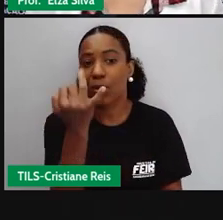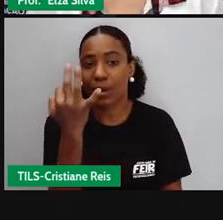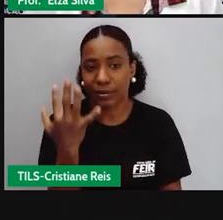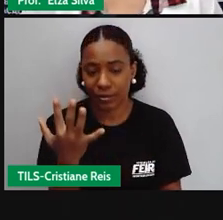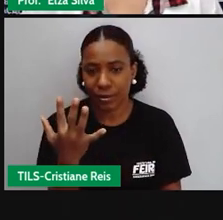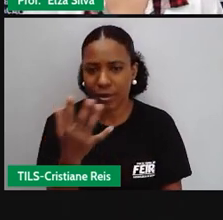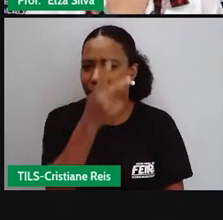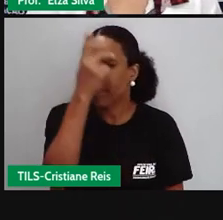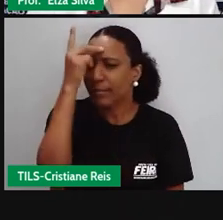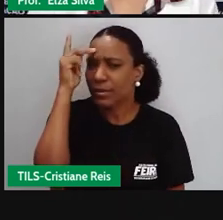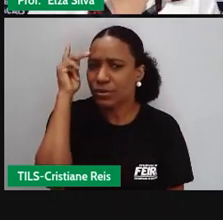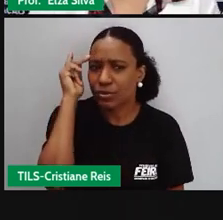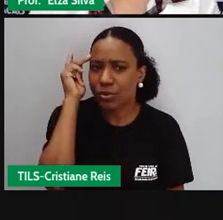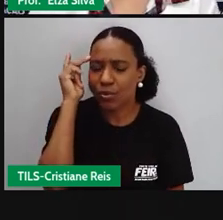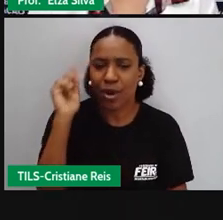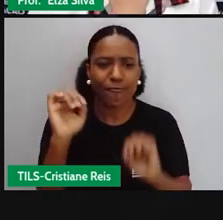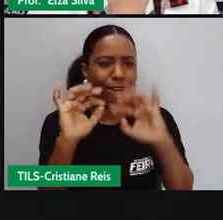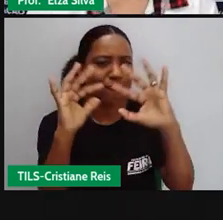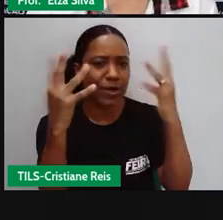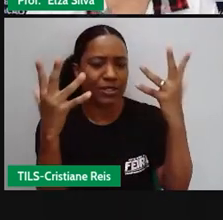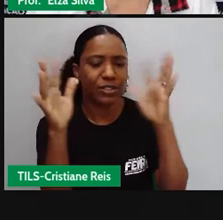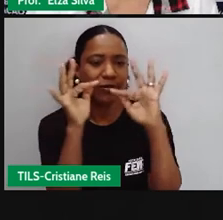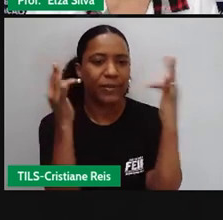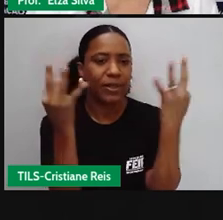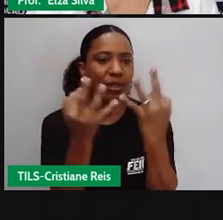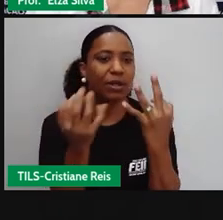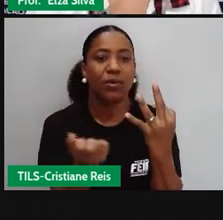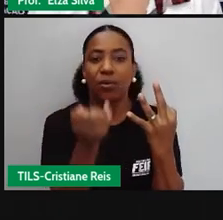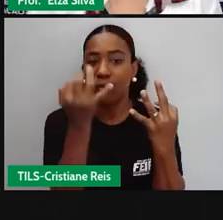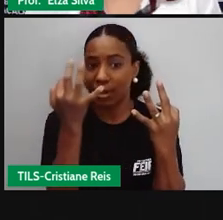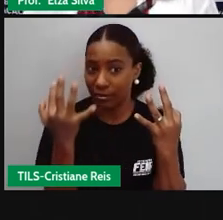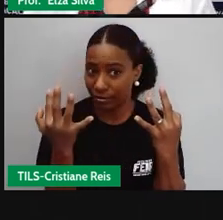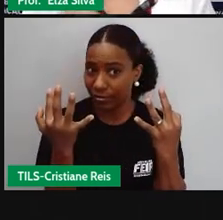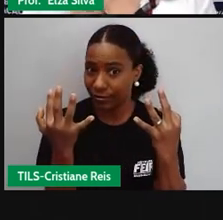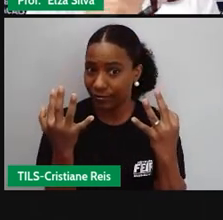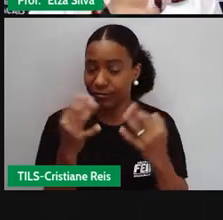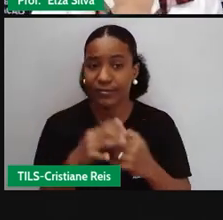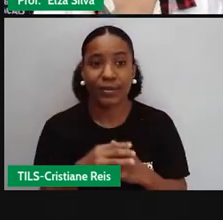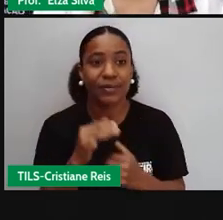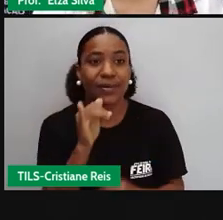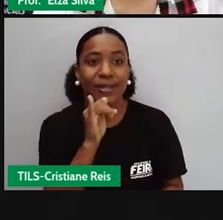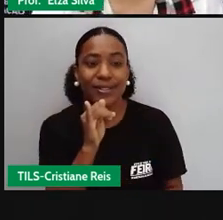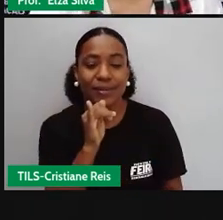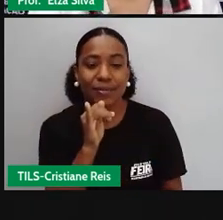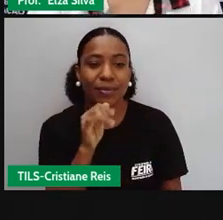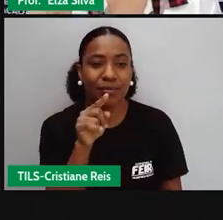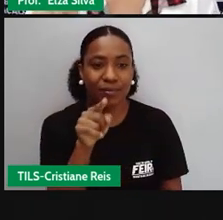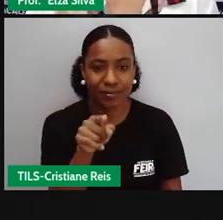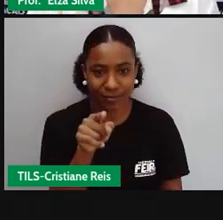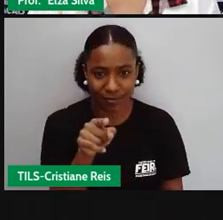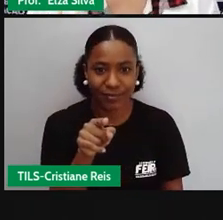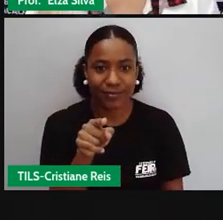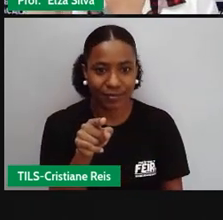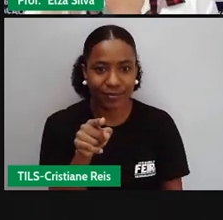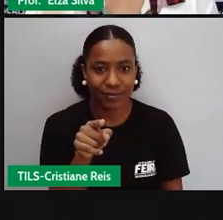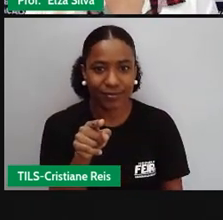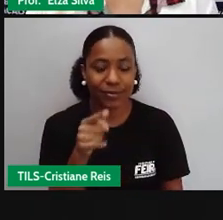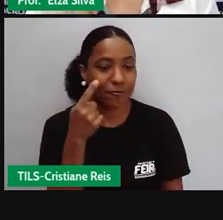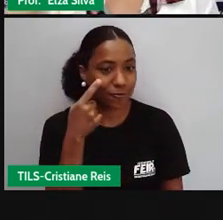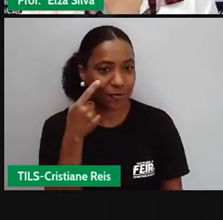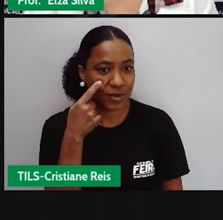do número de pessoas que vai ter nesta festa familiar. Aí, coloquei aí um exemplo para vocês de um produto.